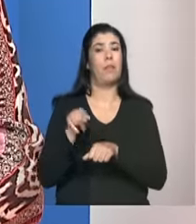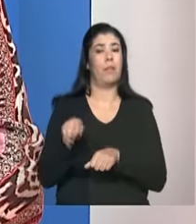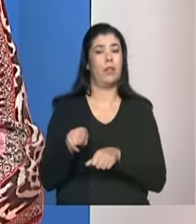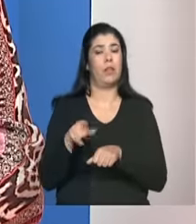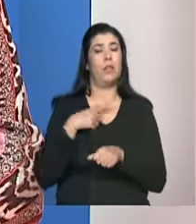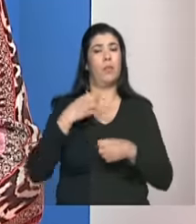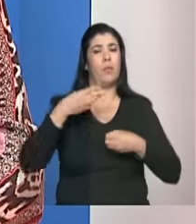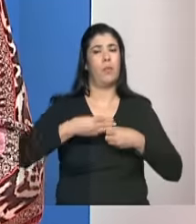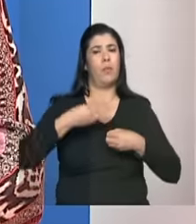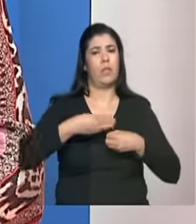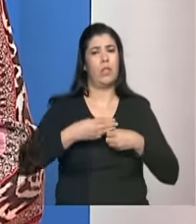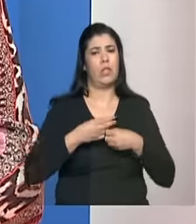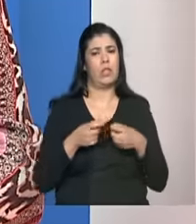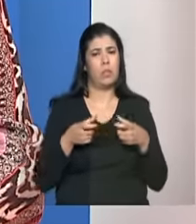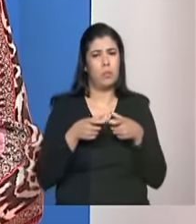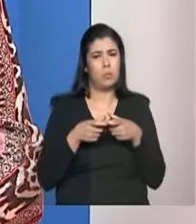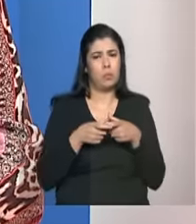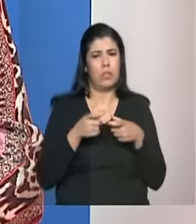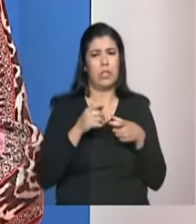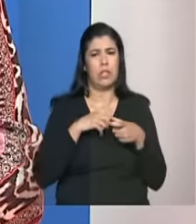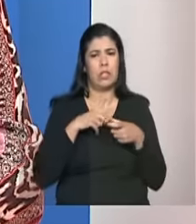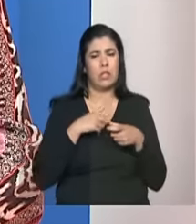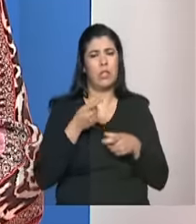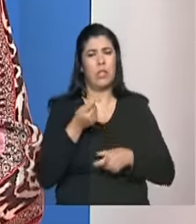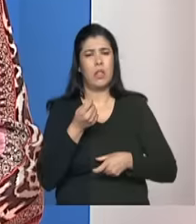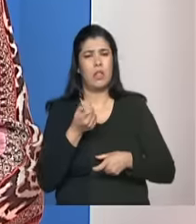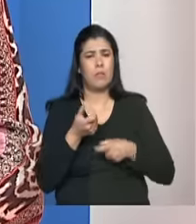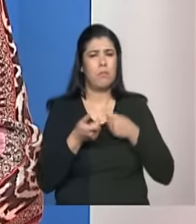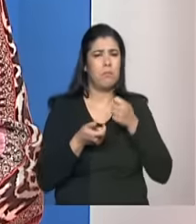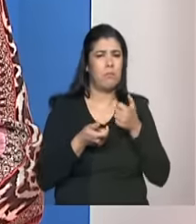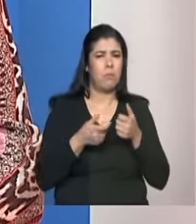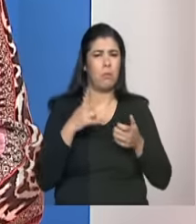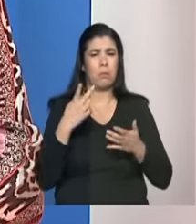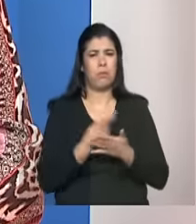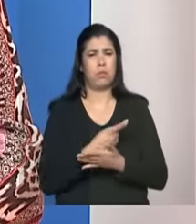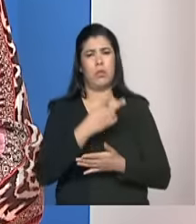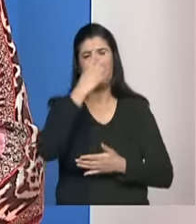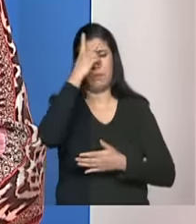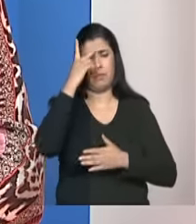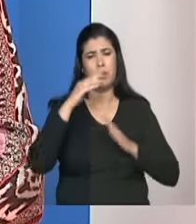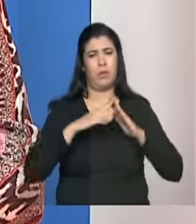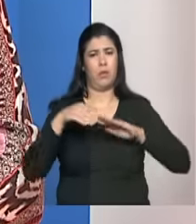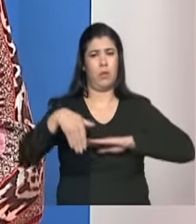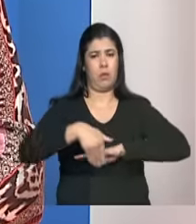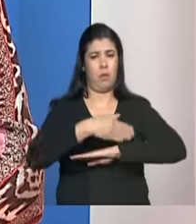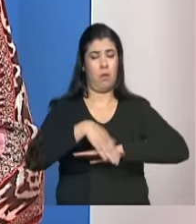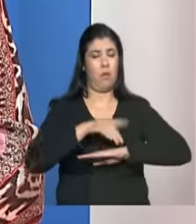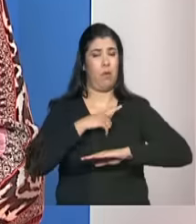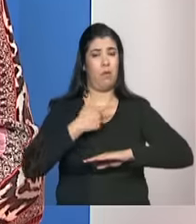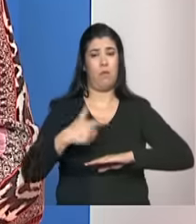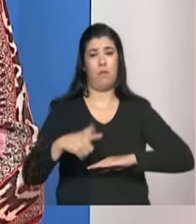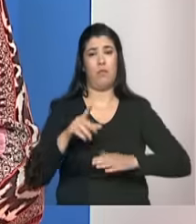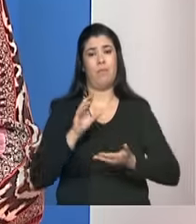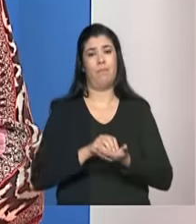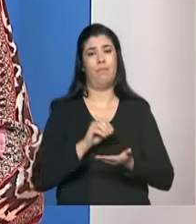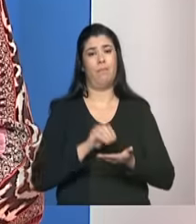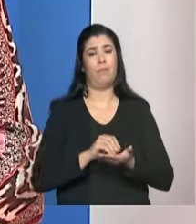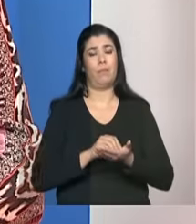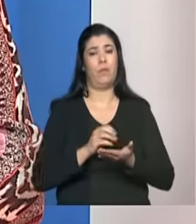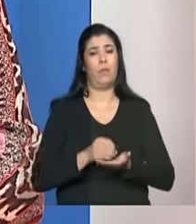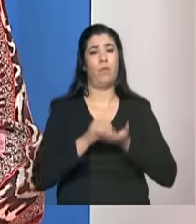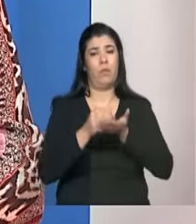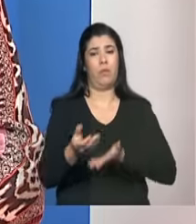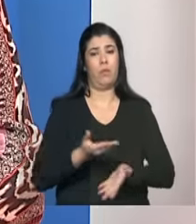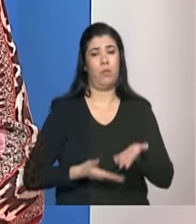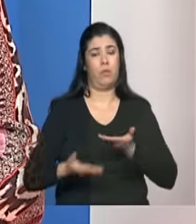municípios muito pequenos que são casos isolados de situação de rua e que você não tem uma oferta especializada mas os